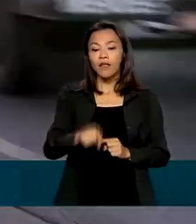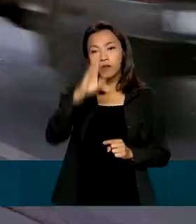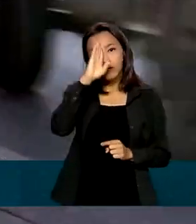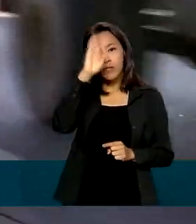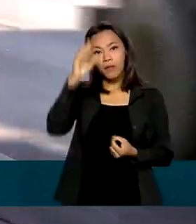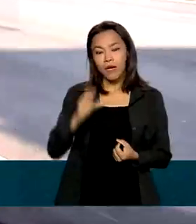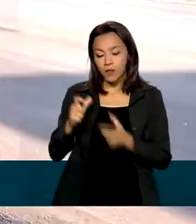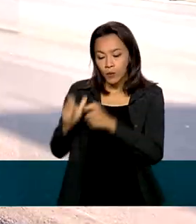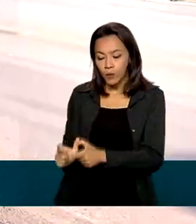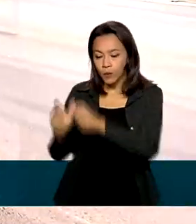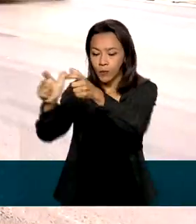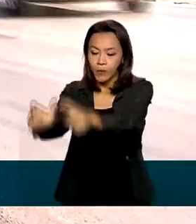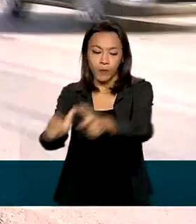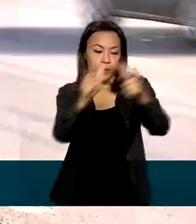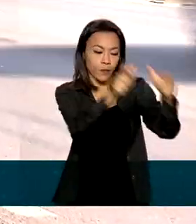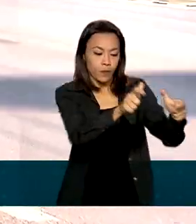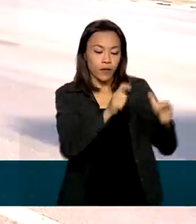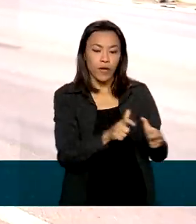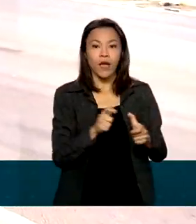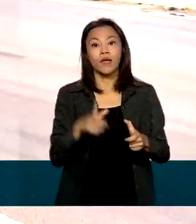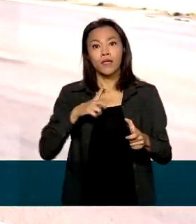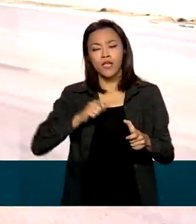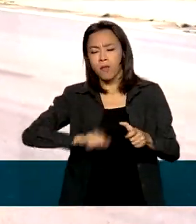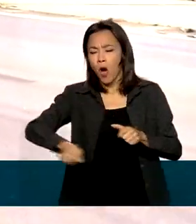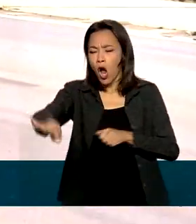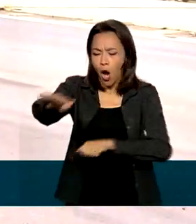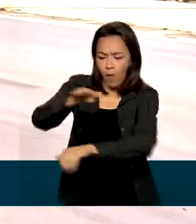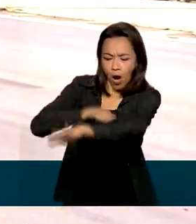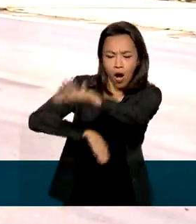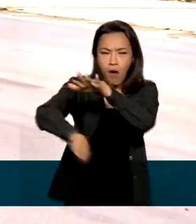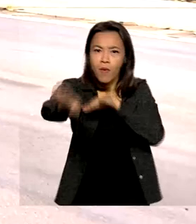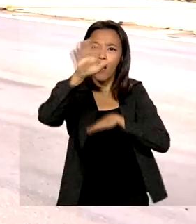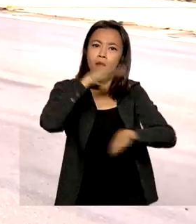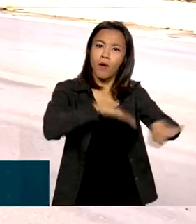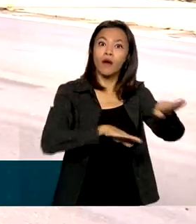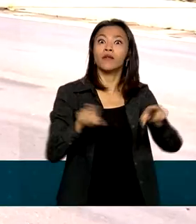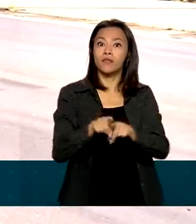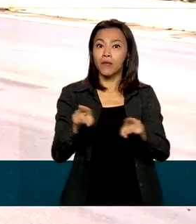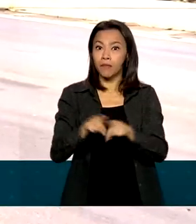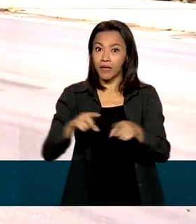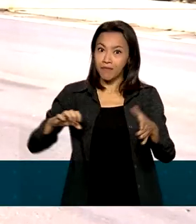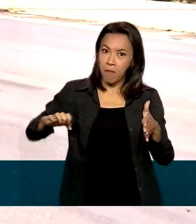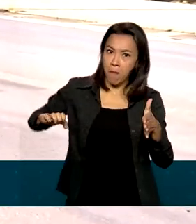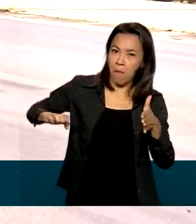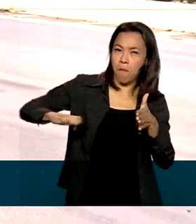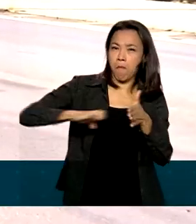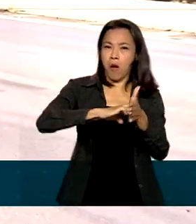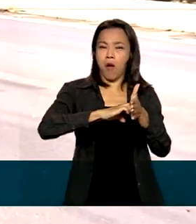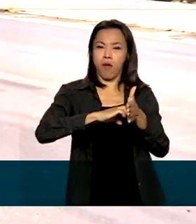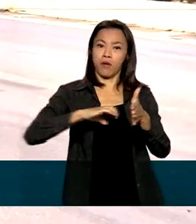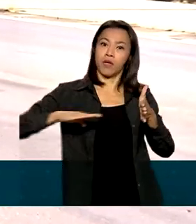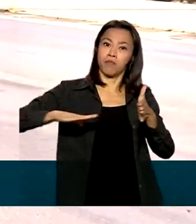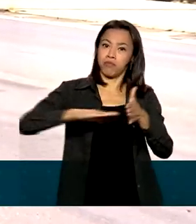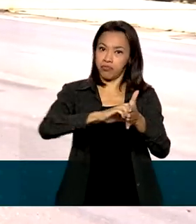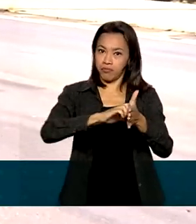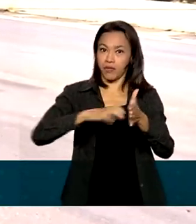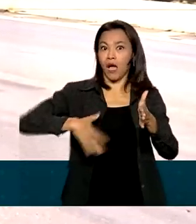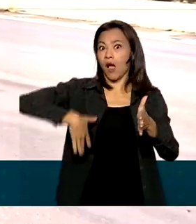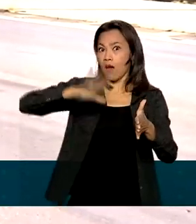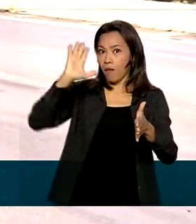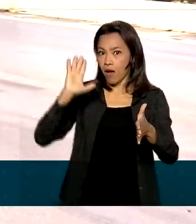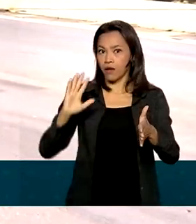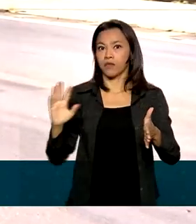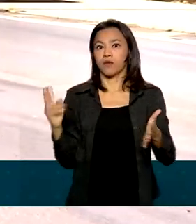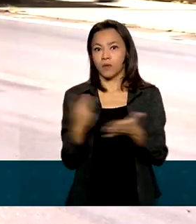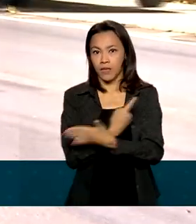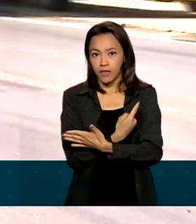pontos de fluxo intenso e aonde tiver maiores índices de acidente. Estamos reforçando o nosso policiamento com 320